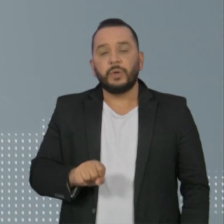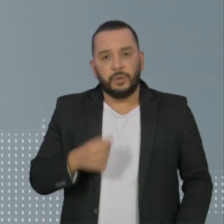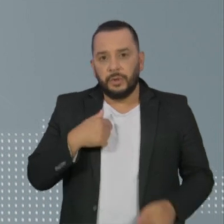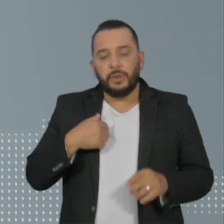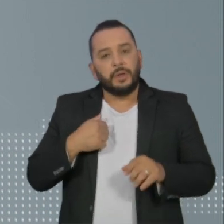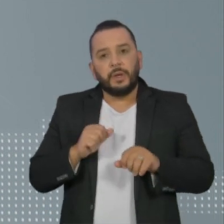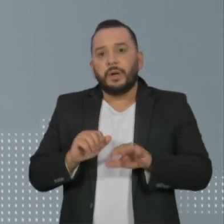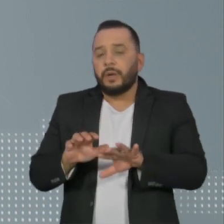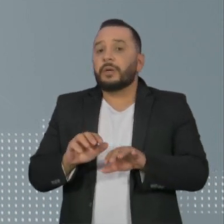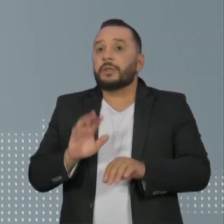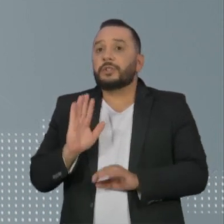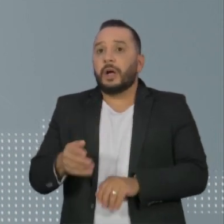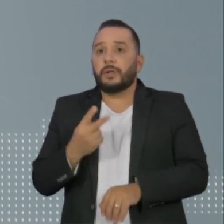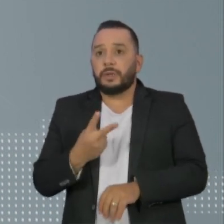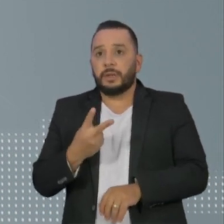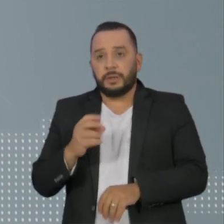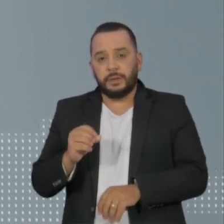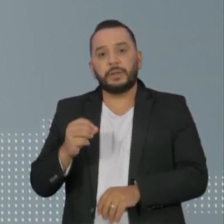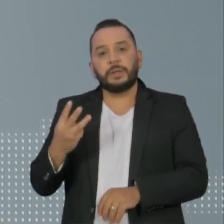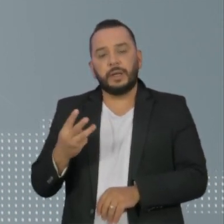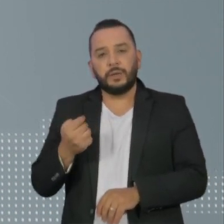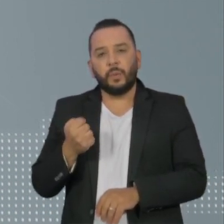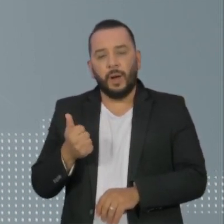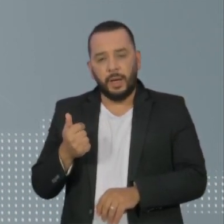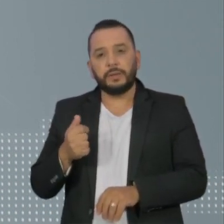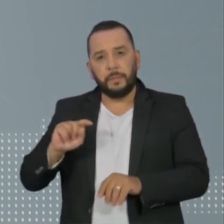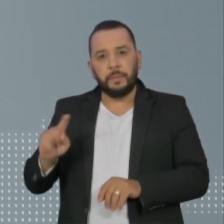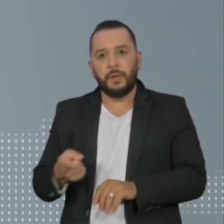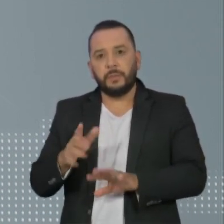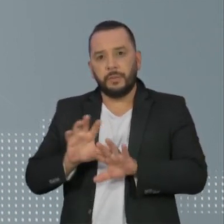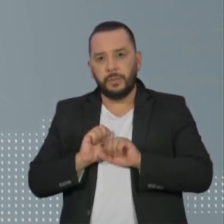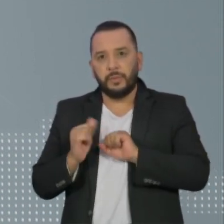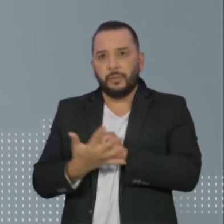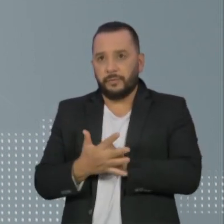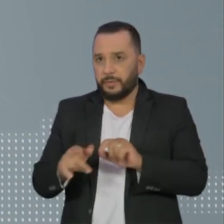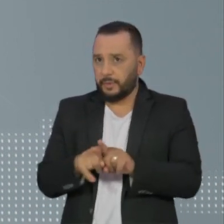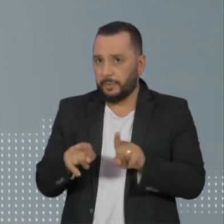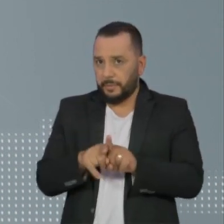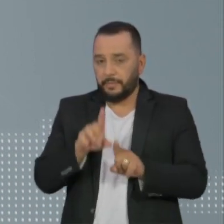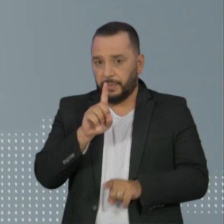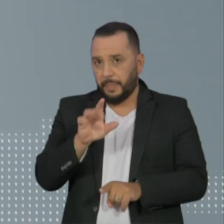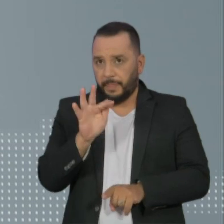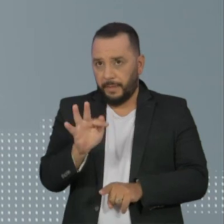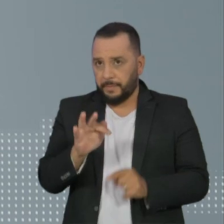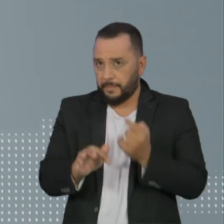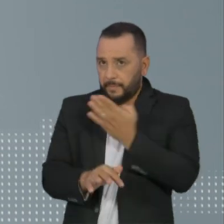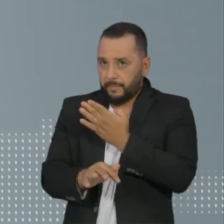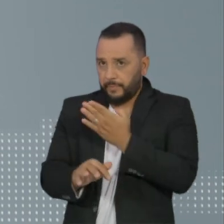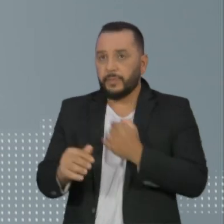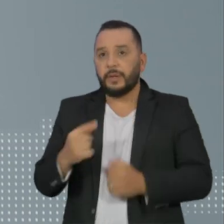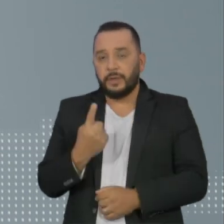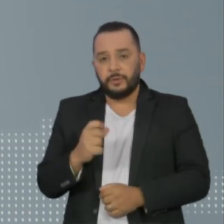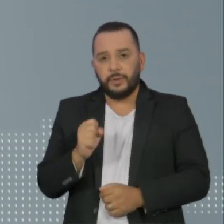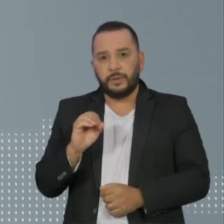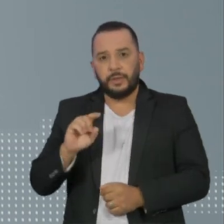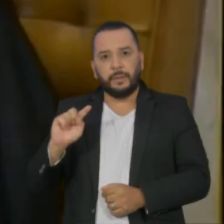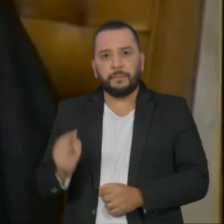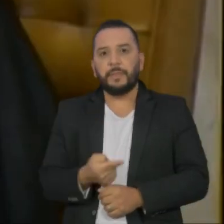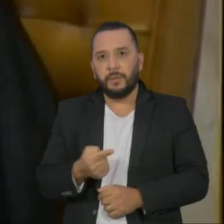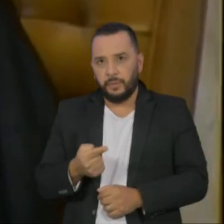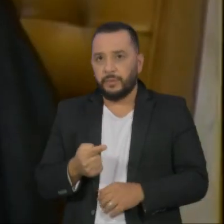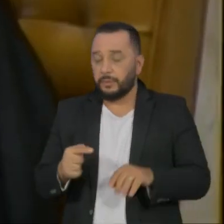é Santa Catarina, quase 203 mil casos. O Distrito Federal tem mais registros no Centro-Oeste, 180 mil.